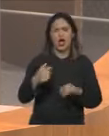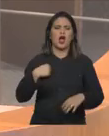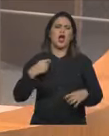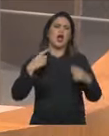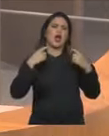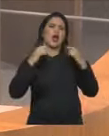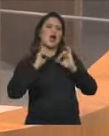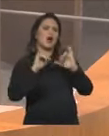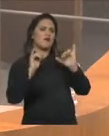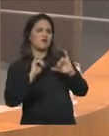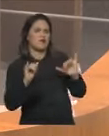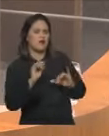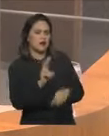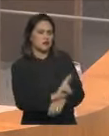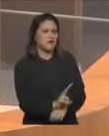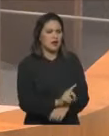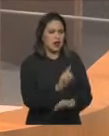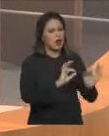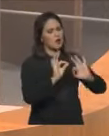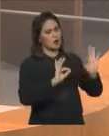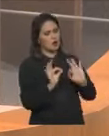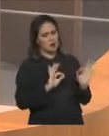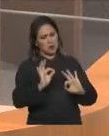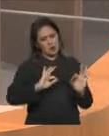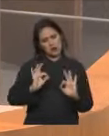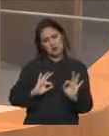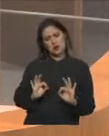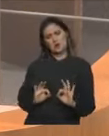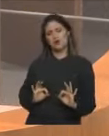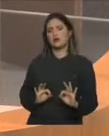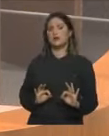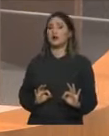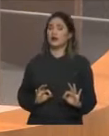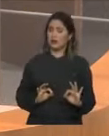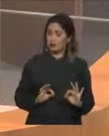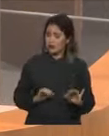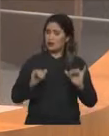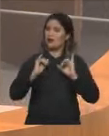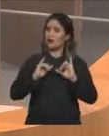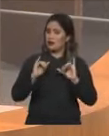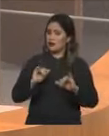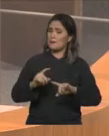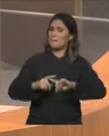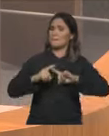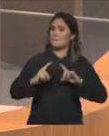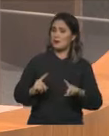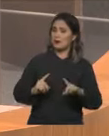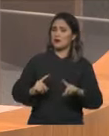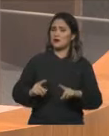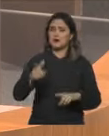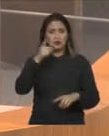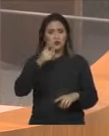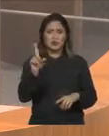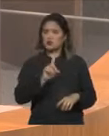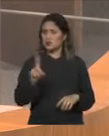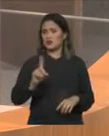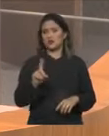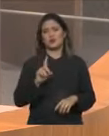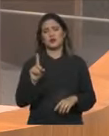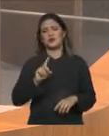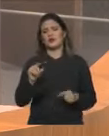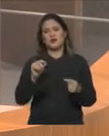anunciando, eles não terão condições de fazer milagre daqui para segunda-feira. E, segunda, vamos encontrar práticas